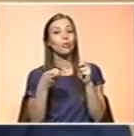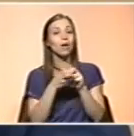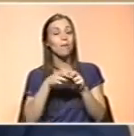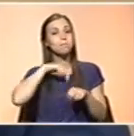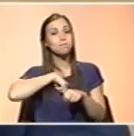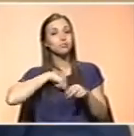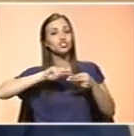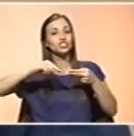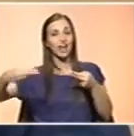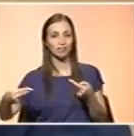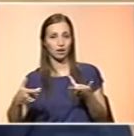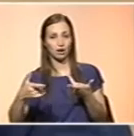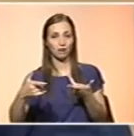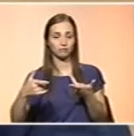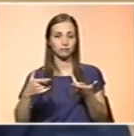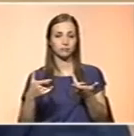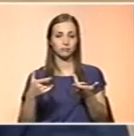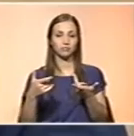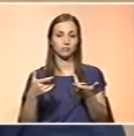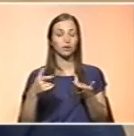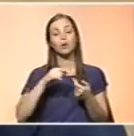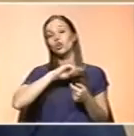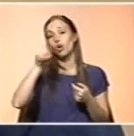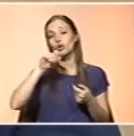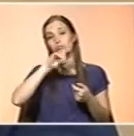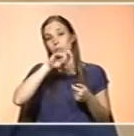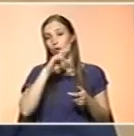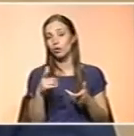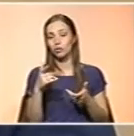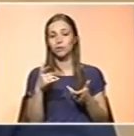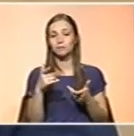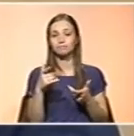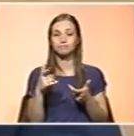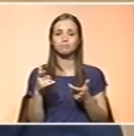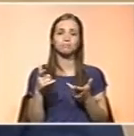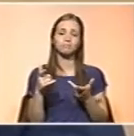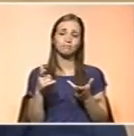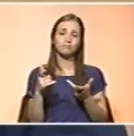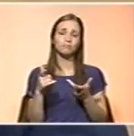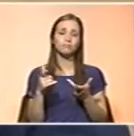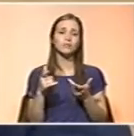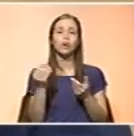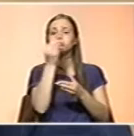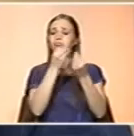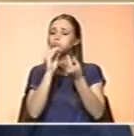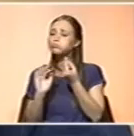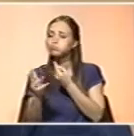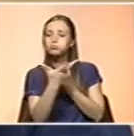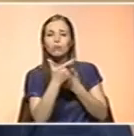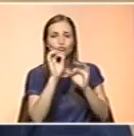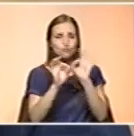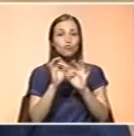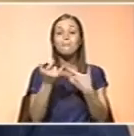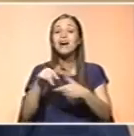e problemas de ordem ambiental. Nós podemos trabalhar na parte ambiental, mas na parte genética não temos qualquer tipo de